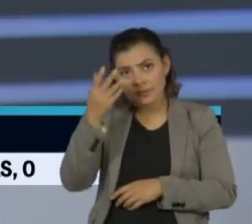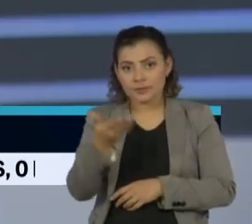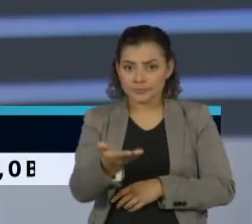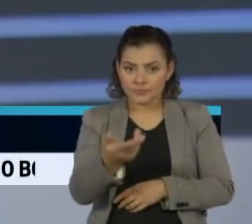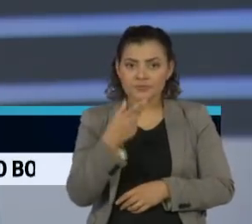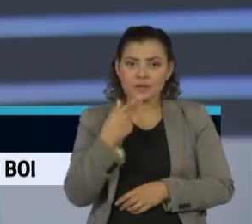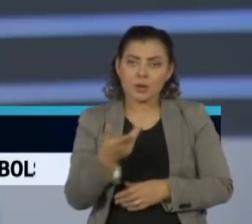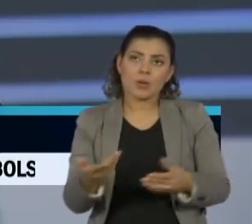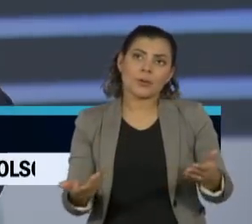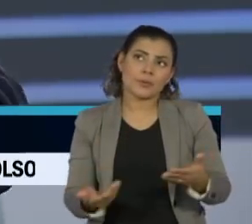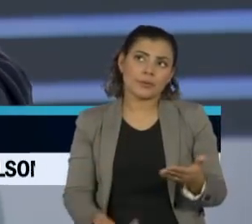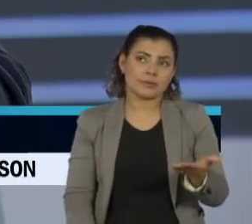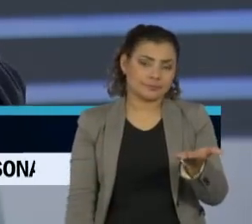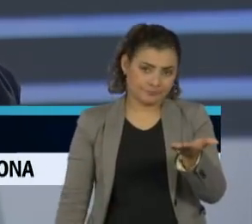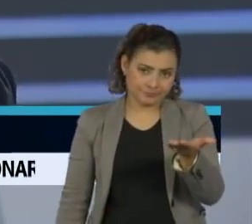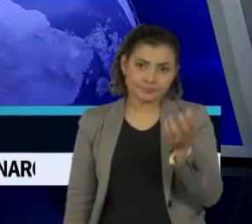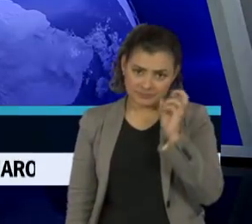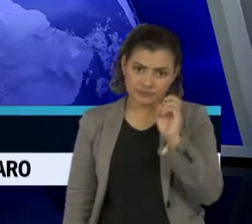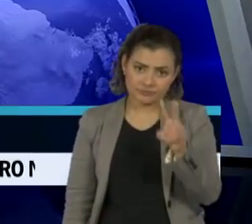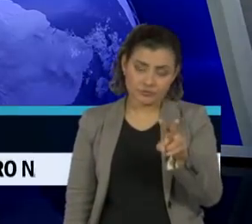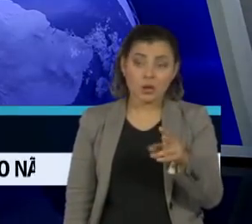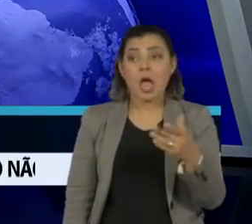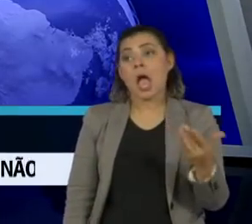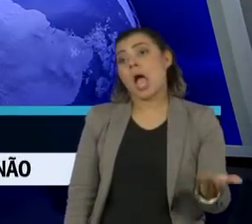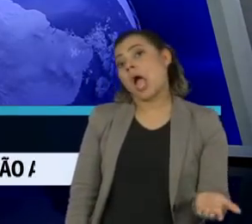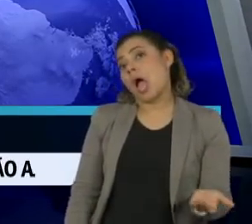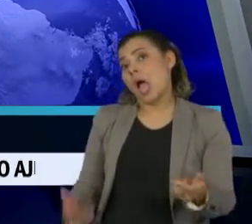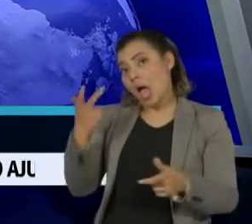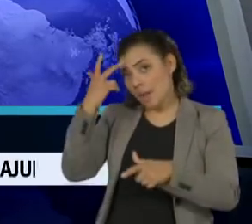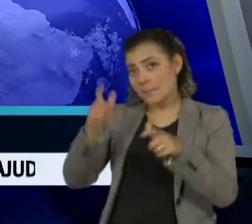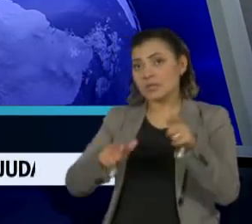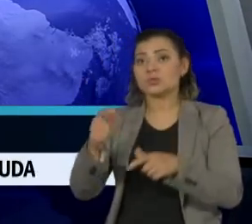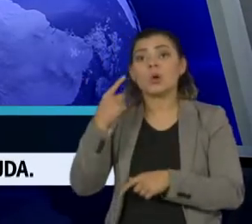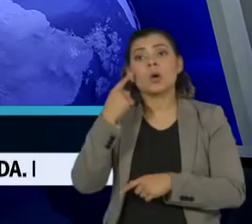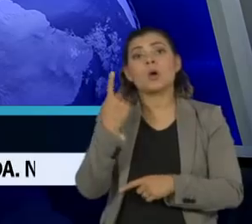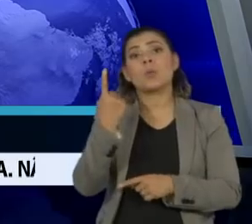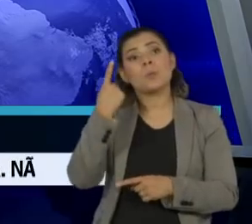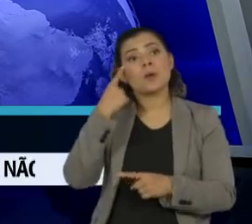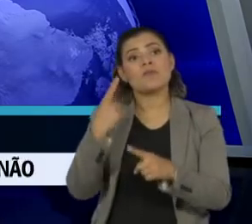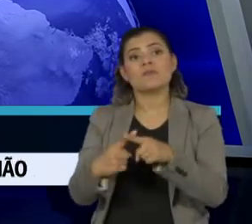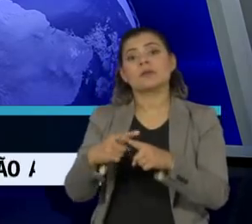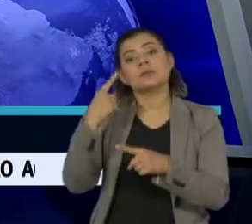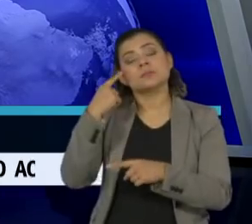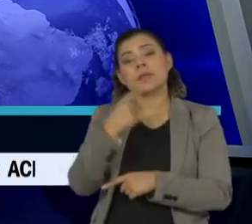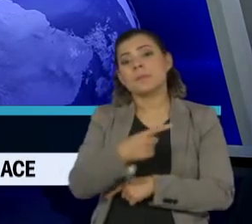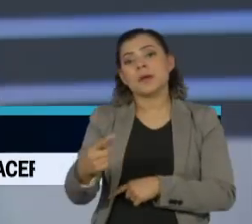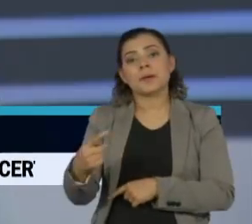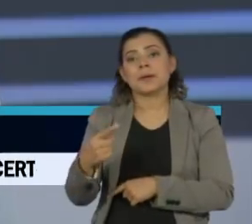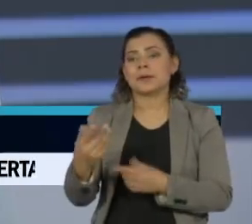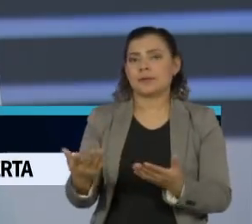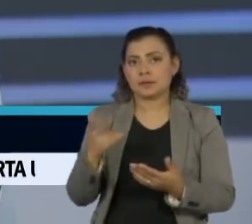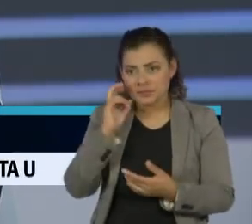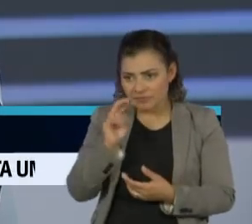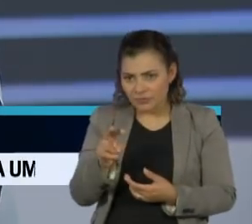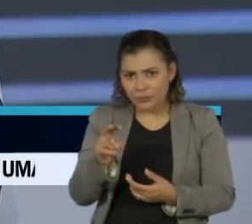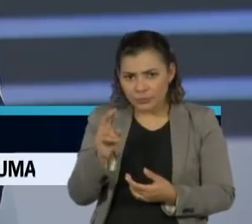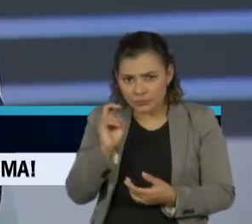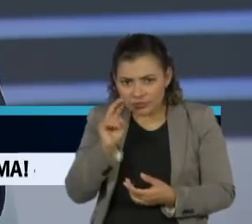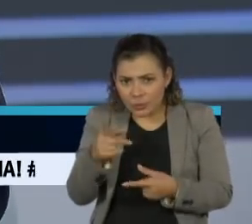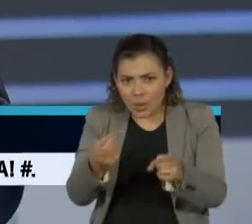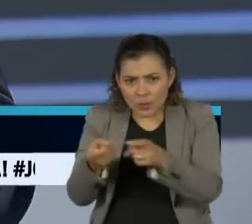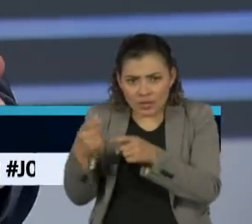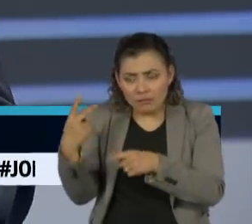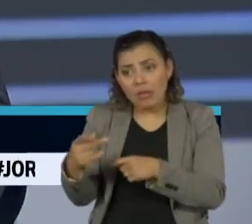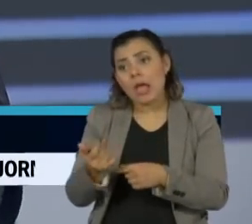o pessoal está fora, reúne uma vez por semana. Não dá para convocar. Mas daí ele dá uma arrematadinha, dizendo...